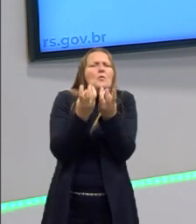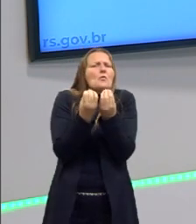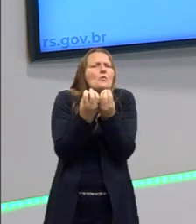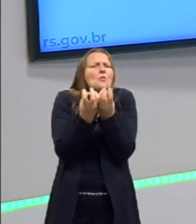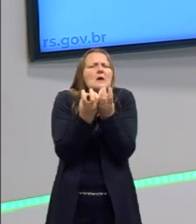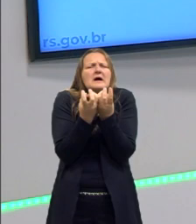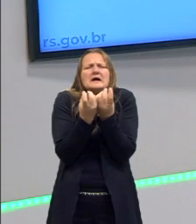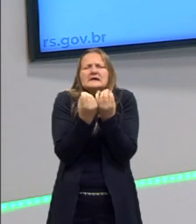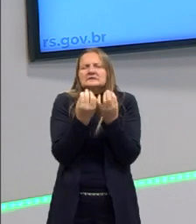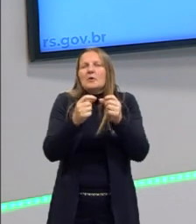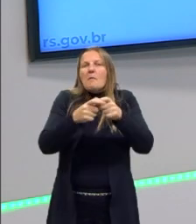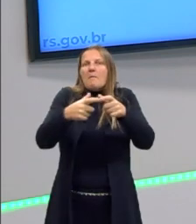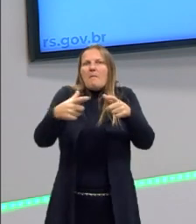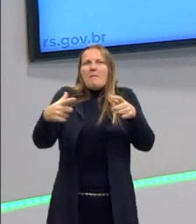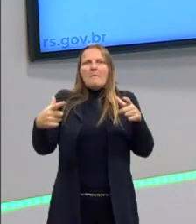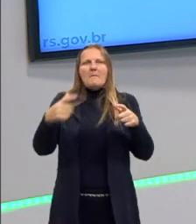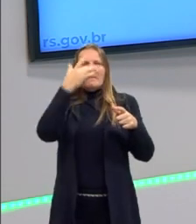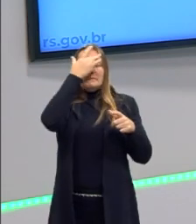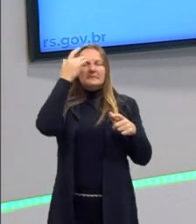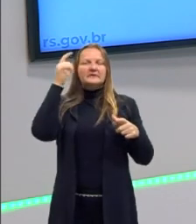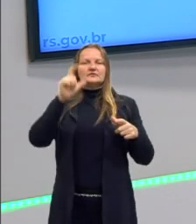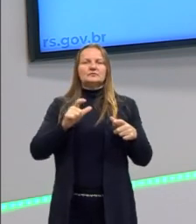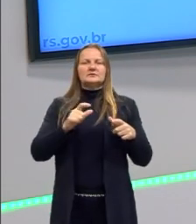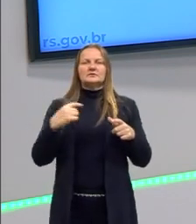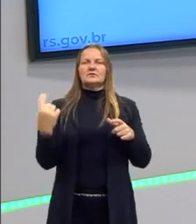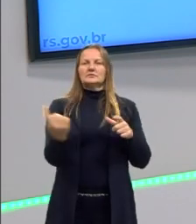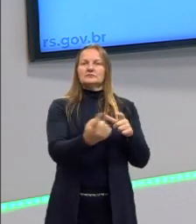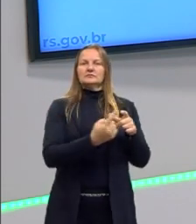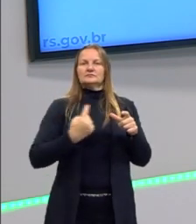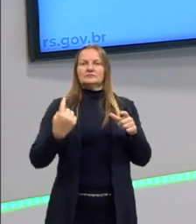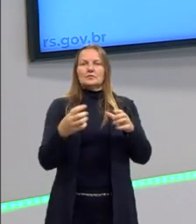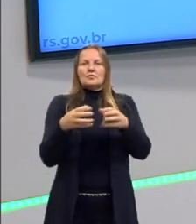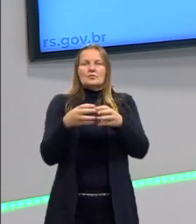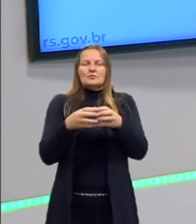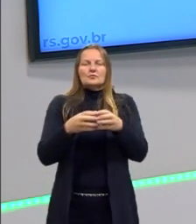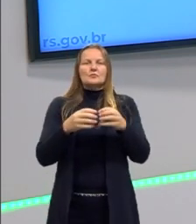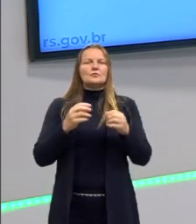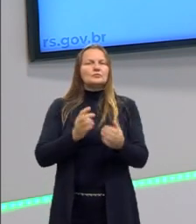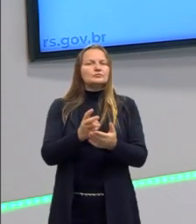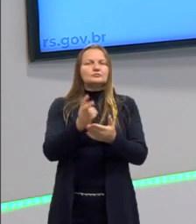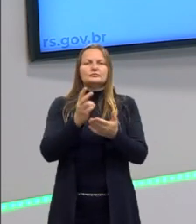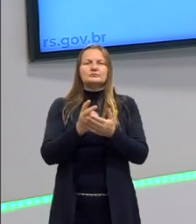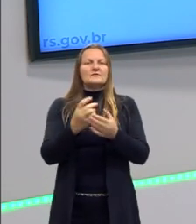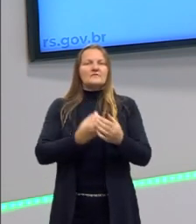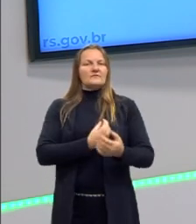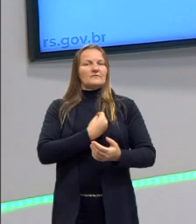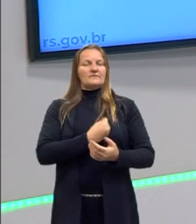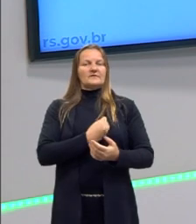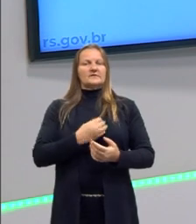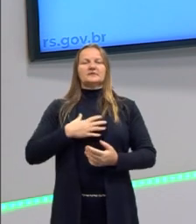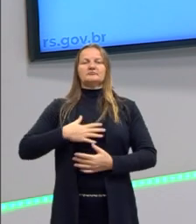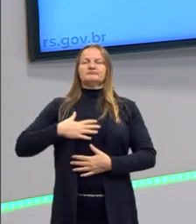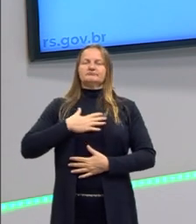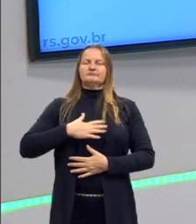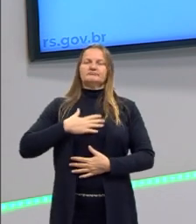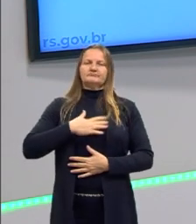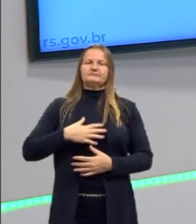possíveis. Tanto é que é deixar, fazer viver e deixar morrer. Agora, é o inverso lá do absolutismo.